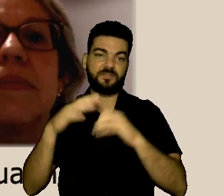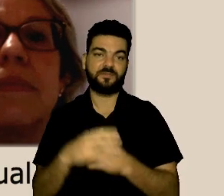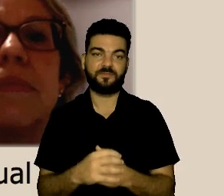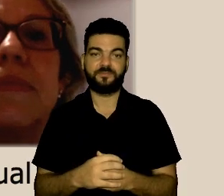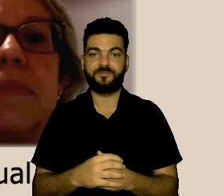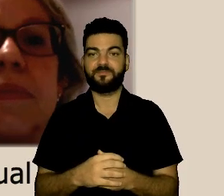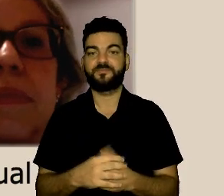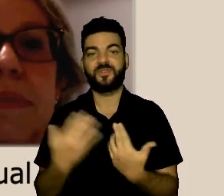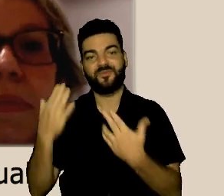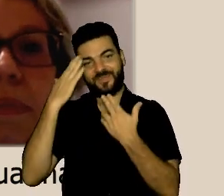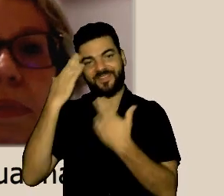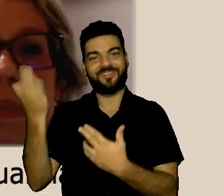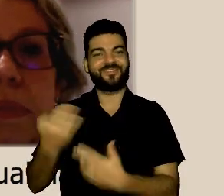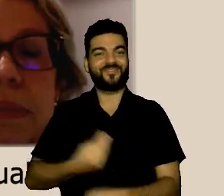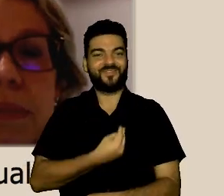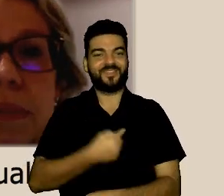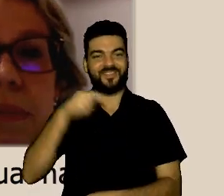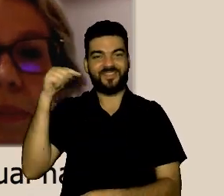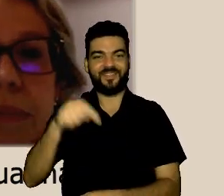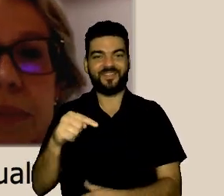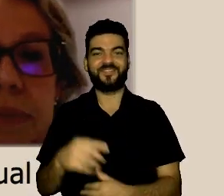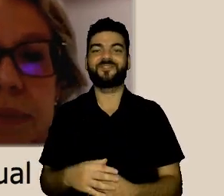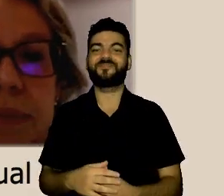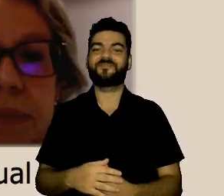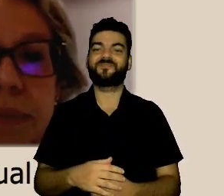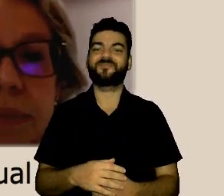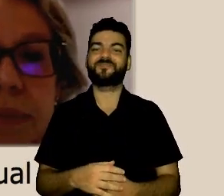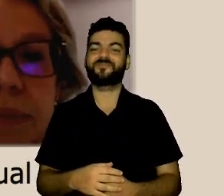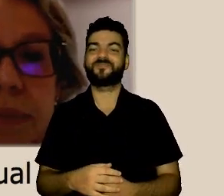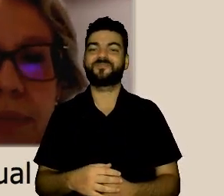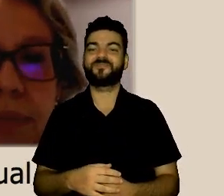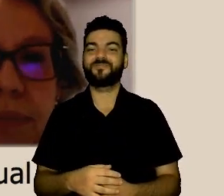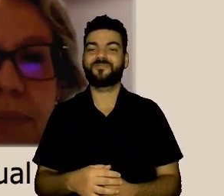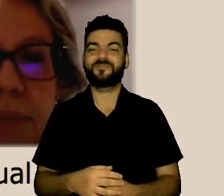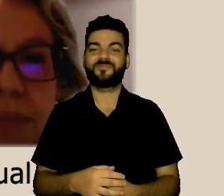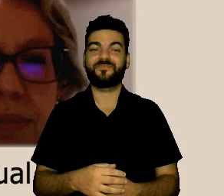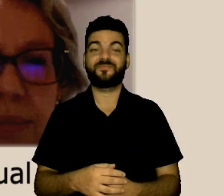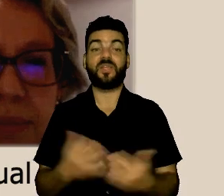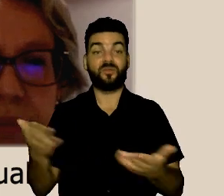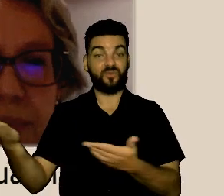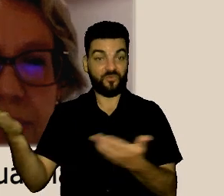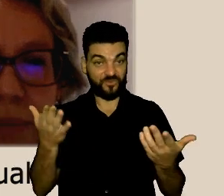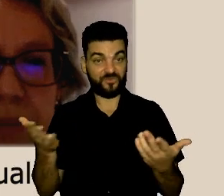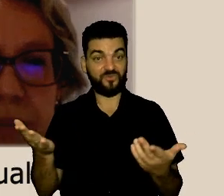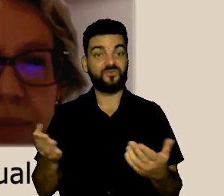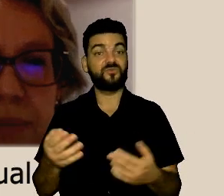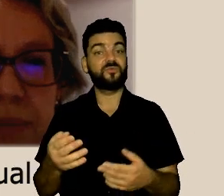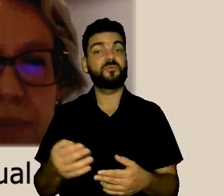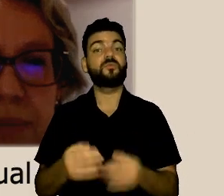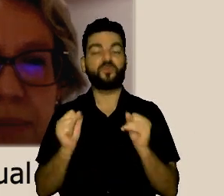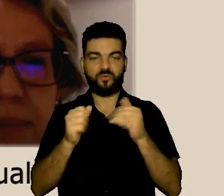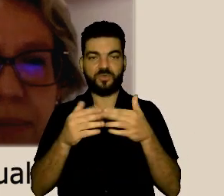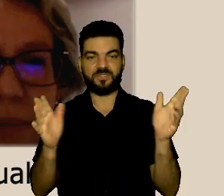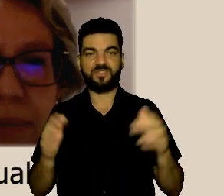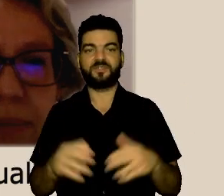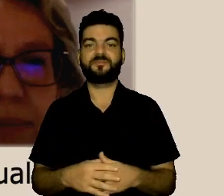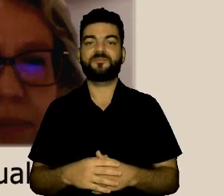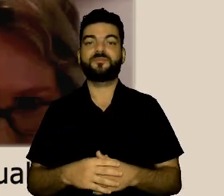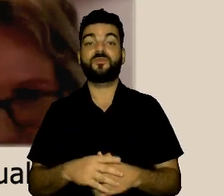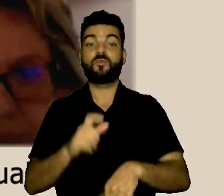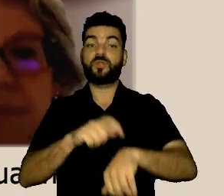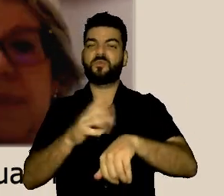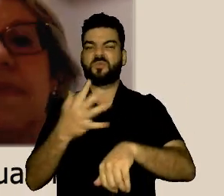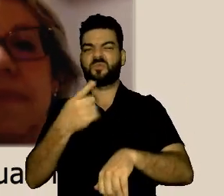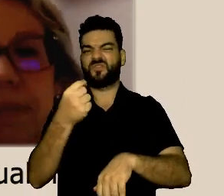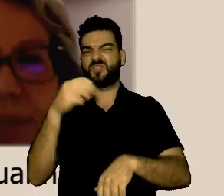e passo a palavra para a sua exposição prevista para 20 minutos. Uma boa tarde